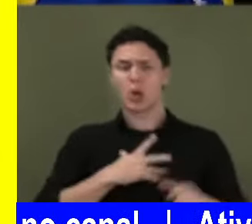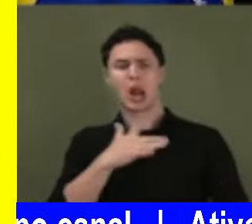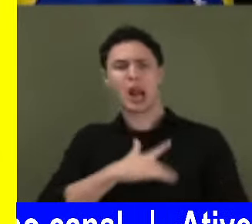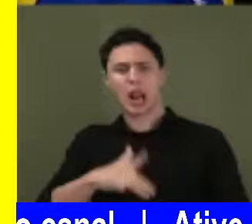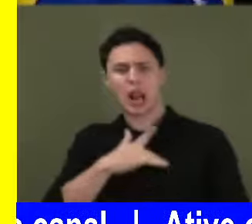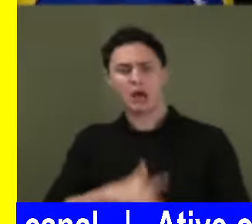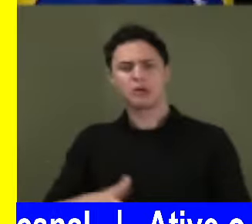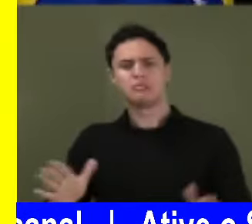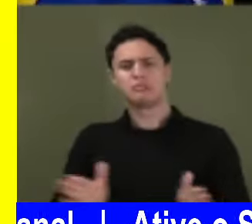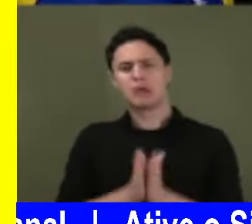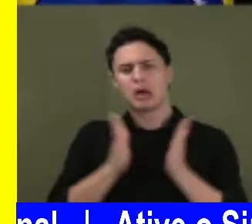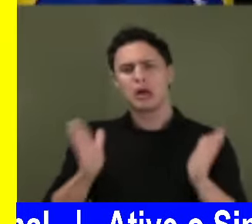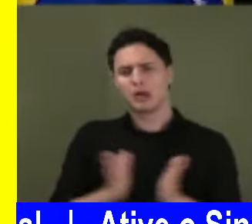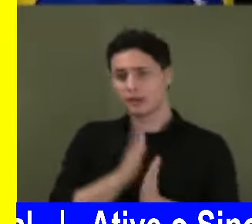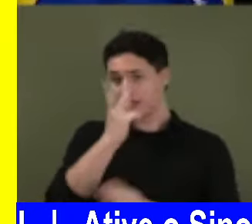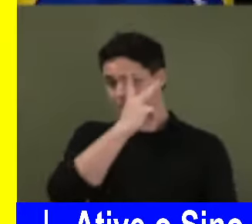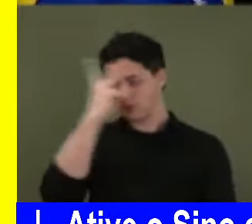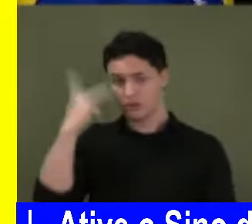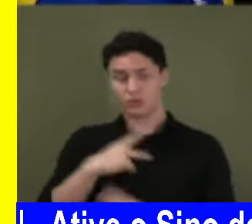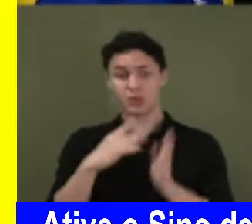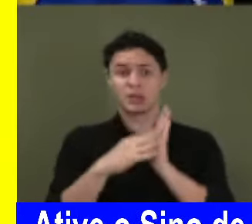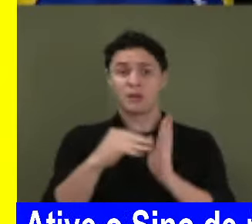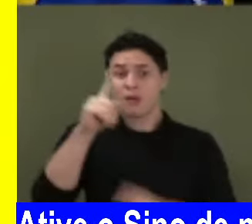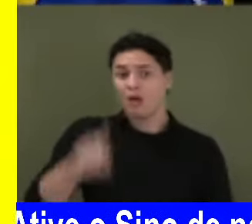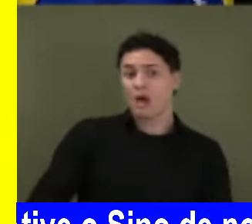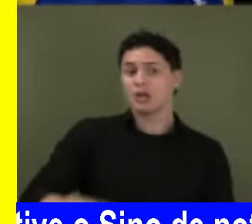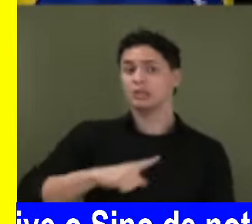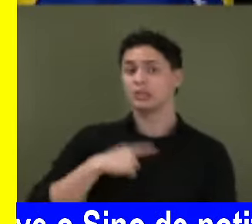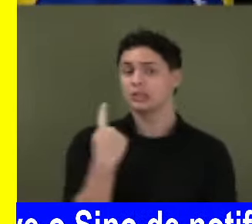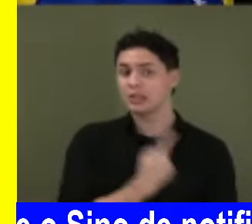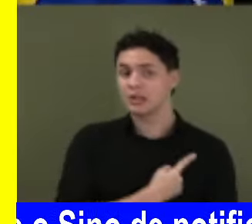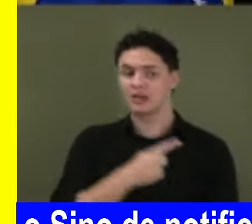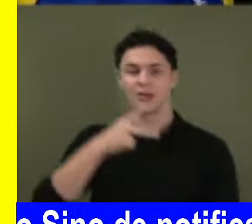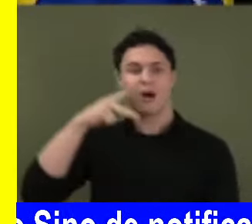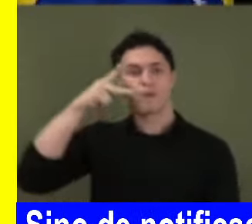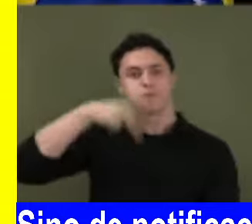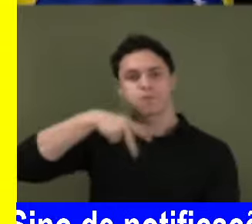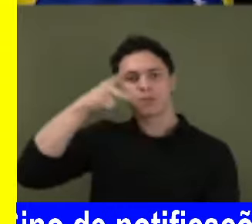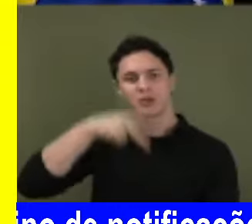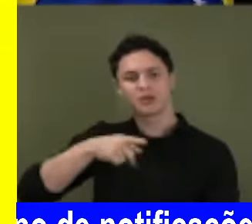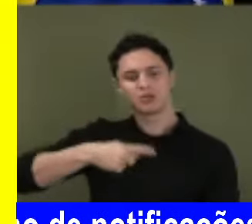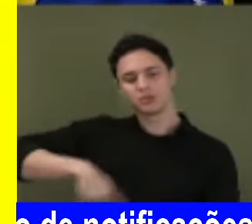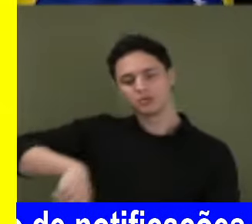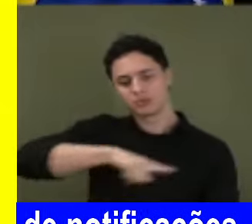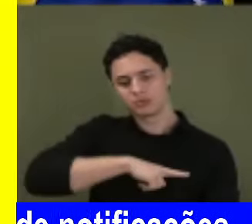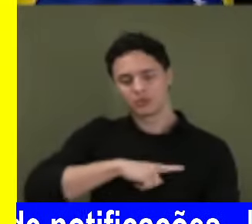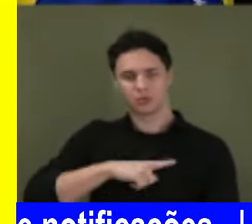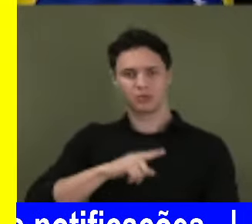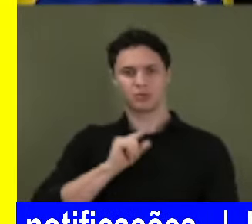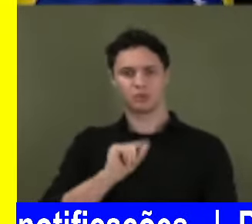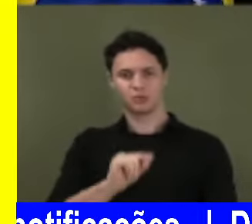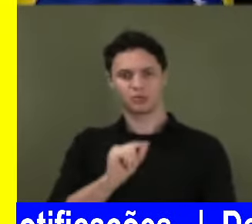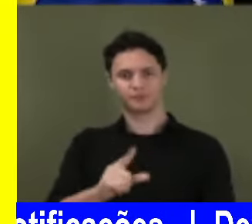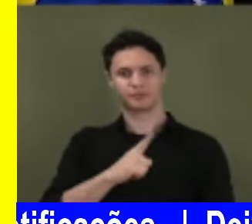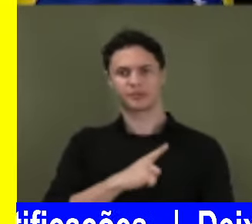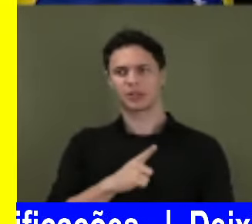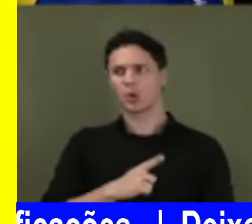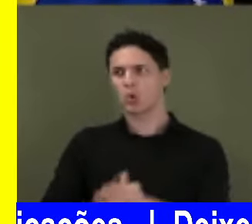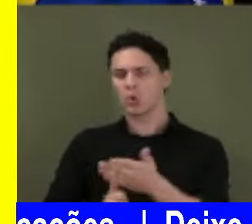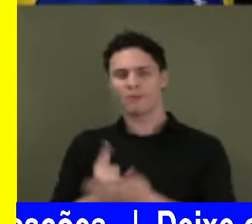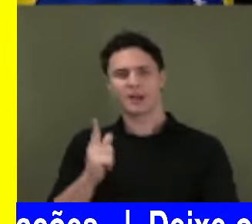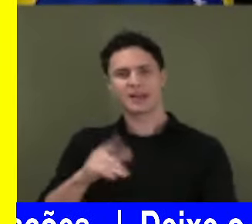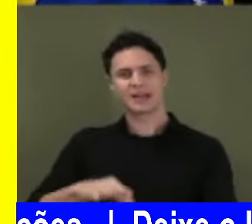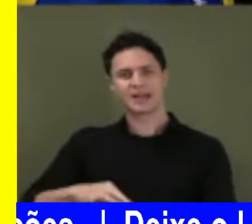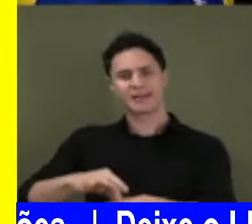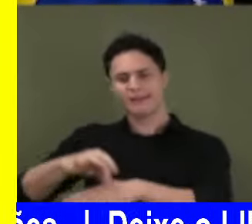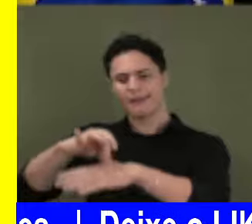passam fome. Os primeiros a dar bom exemplo somos nós. Somos políticos, é nós que temos que cortar da própria carne. Não é que tem que cortar da carne do povo, não, gente.